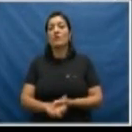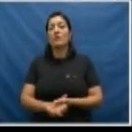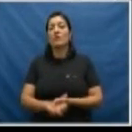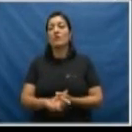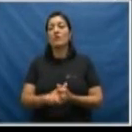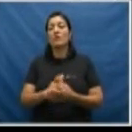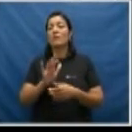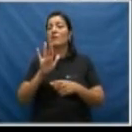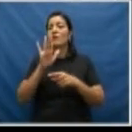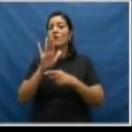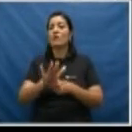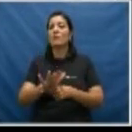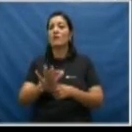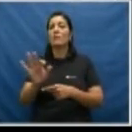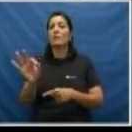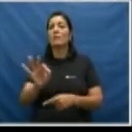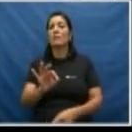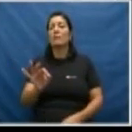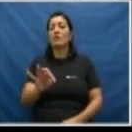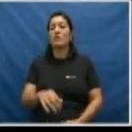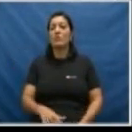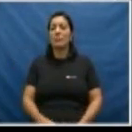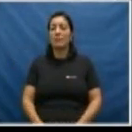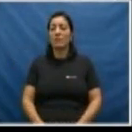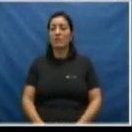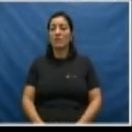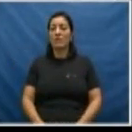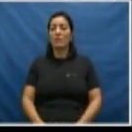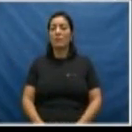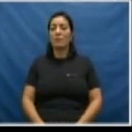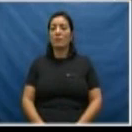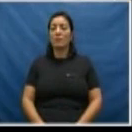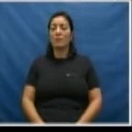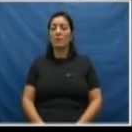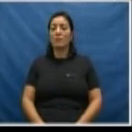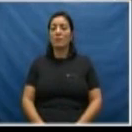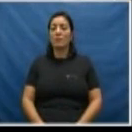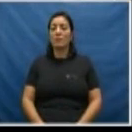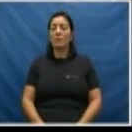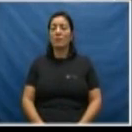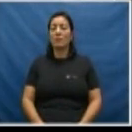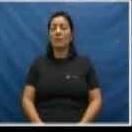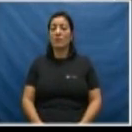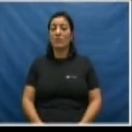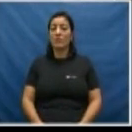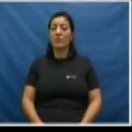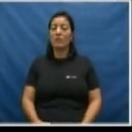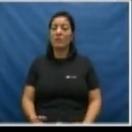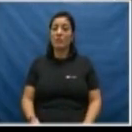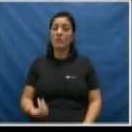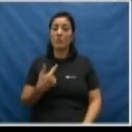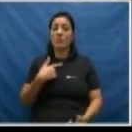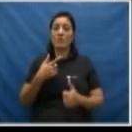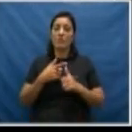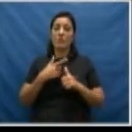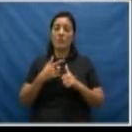não oferece o apoio que essa mulher precisa. Normalmente as